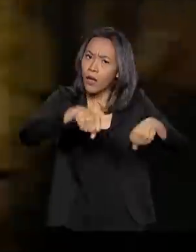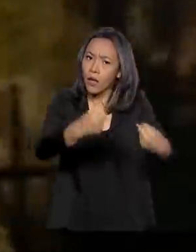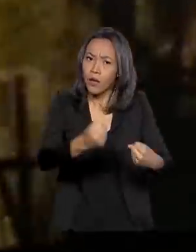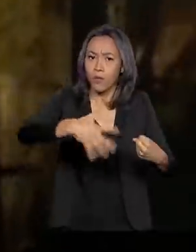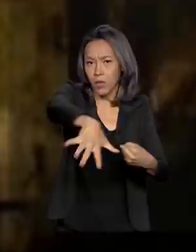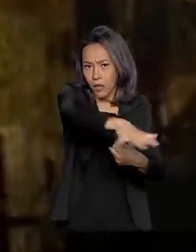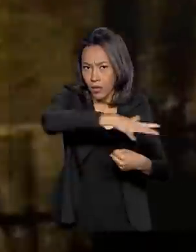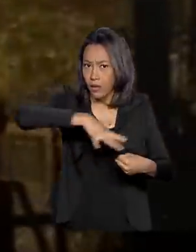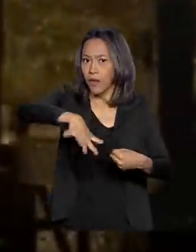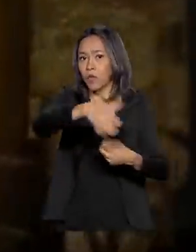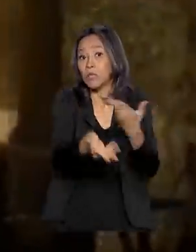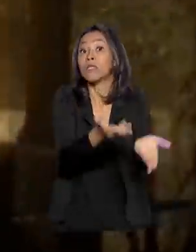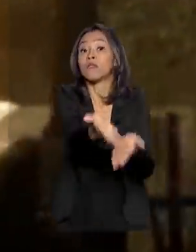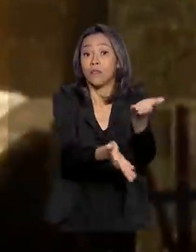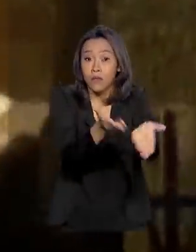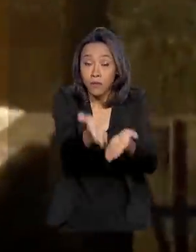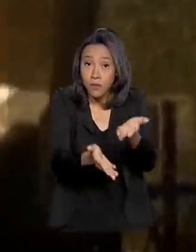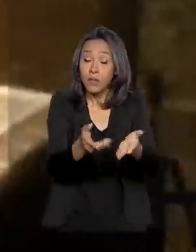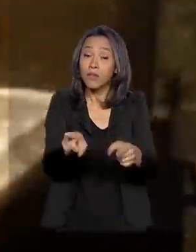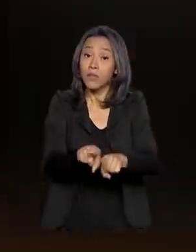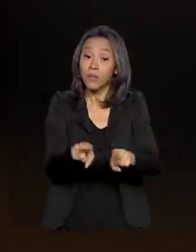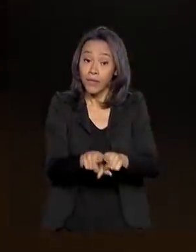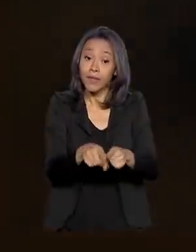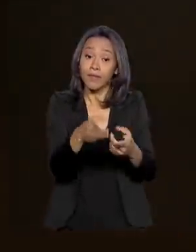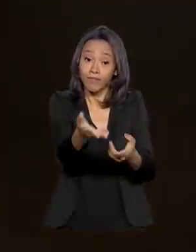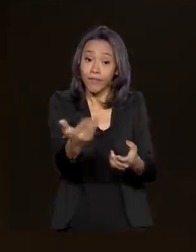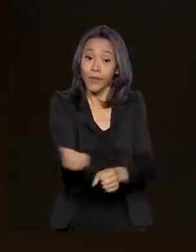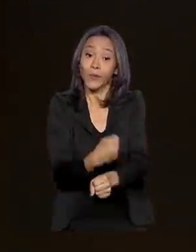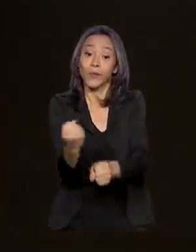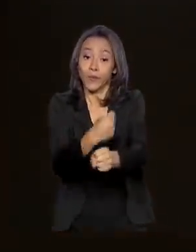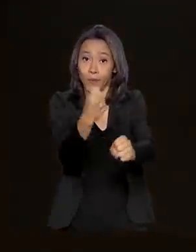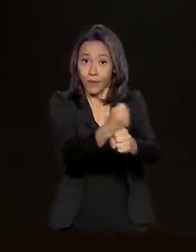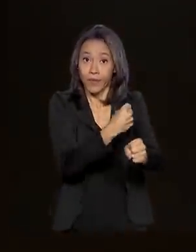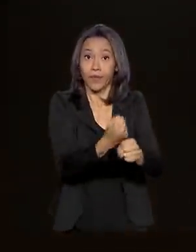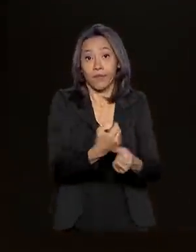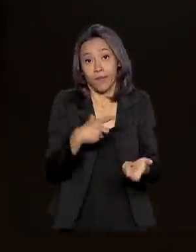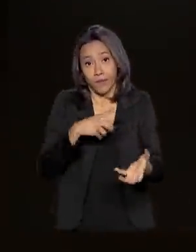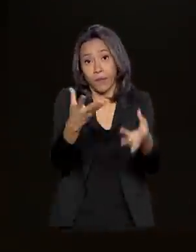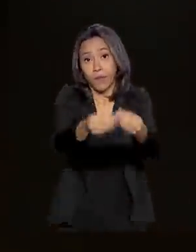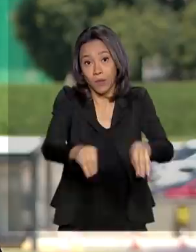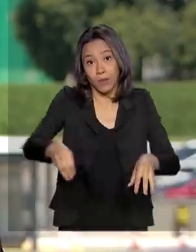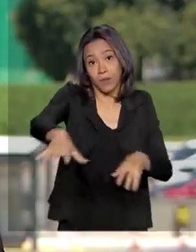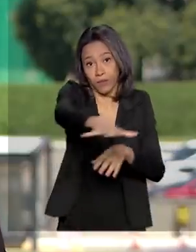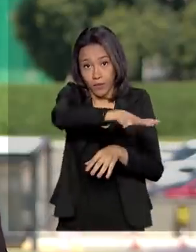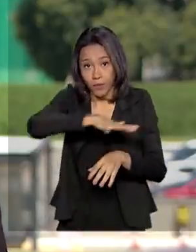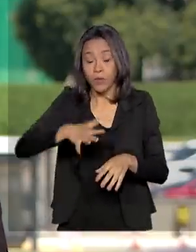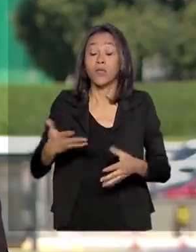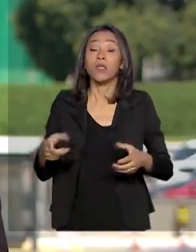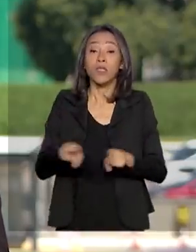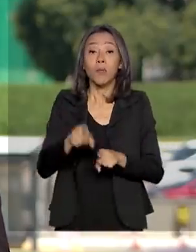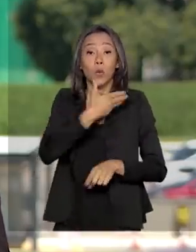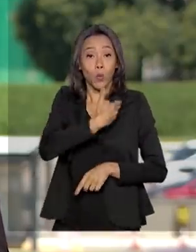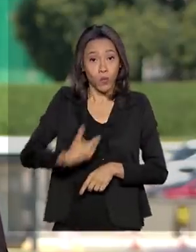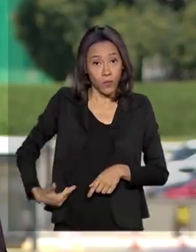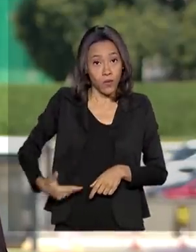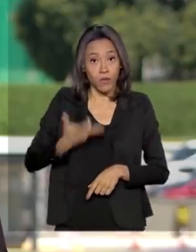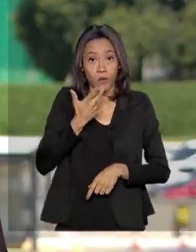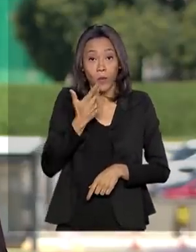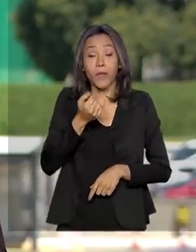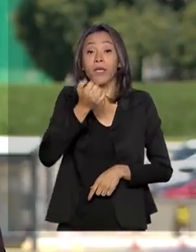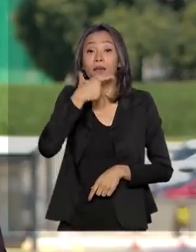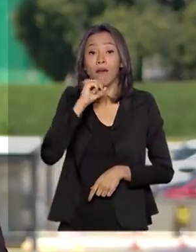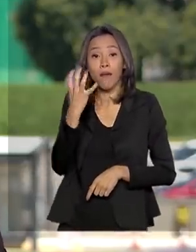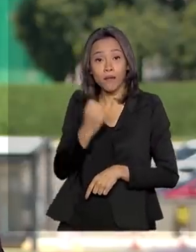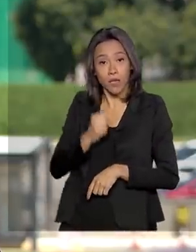serviços essenciais à população e reconstrução de estruturas danificadas. O governo também determinou que os beneficiários do Bolsa